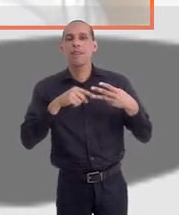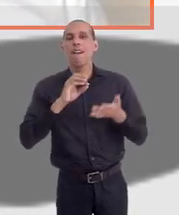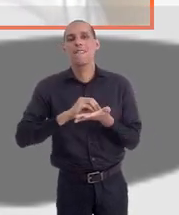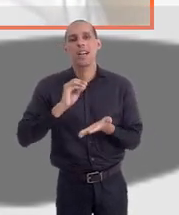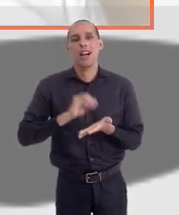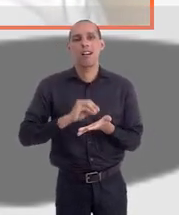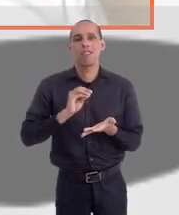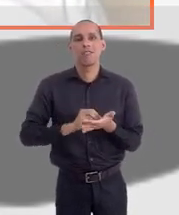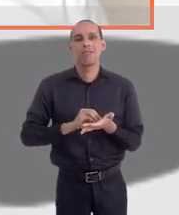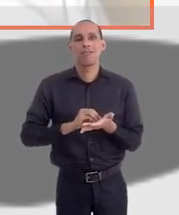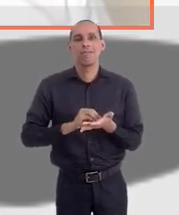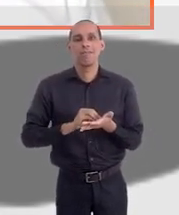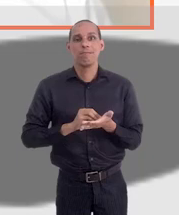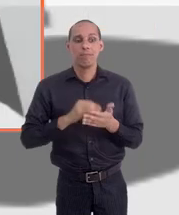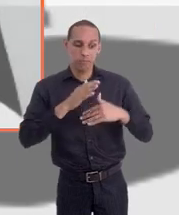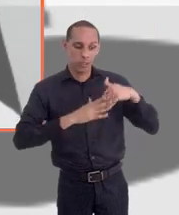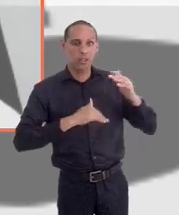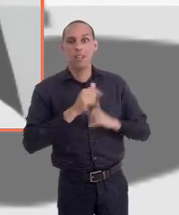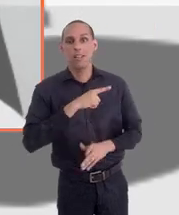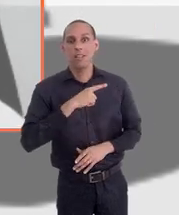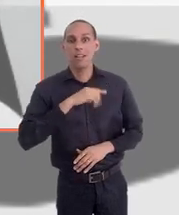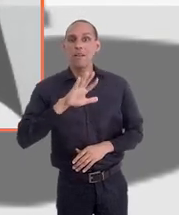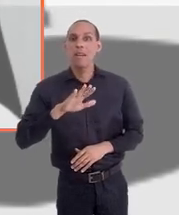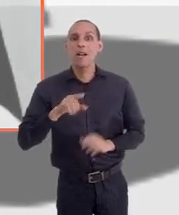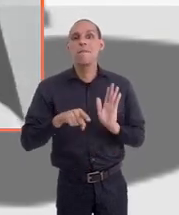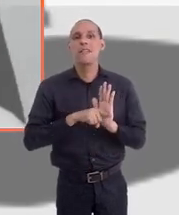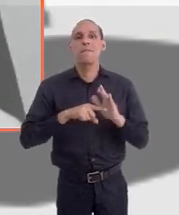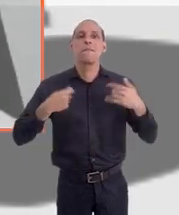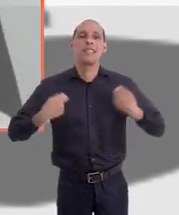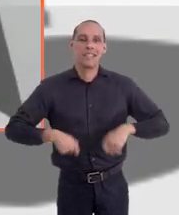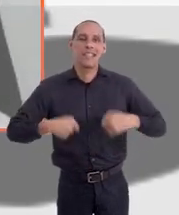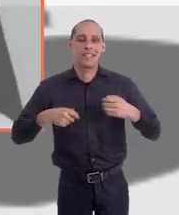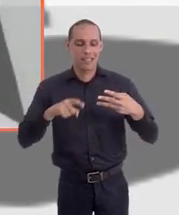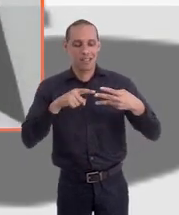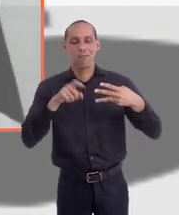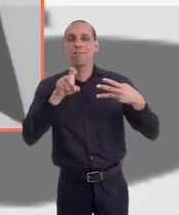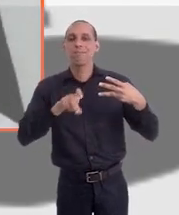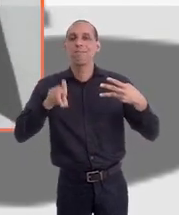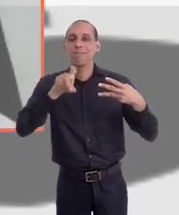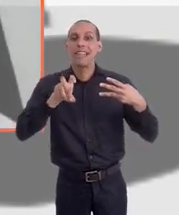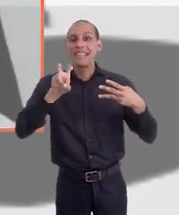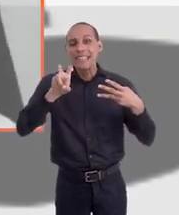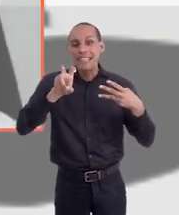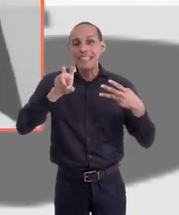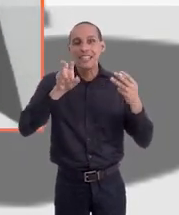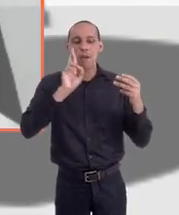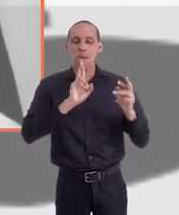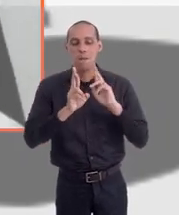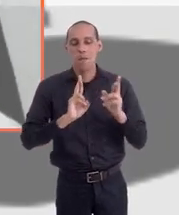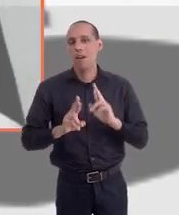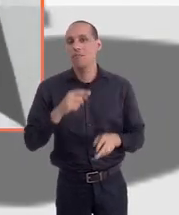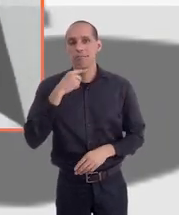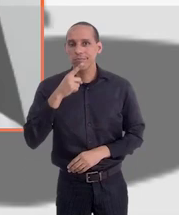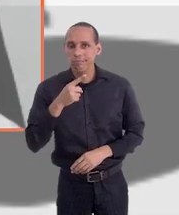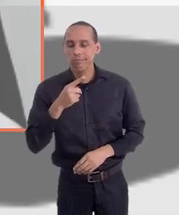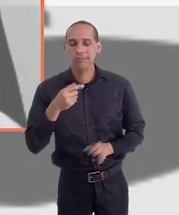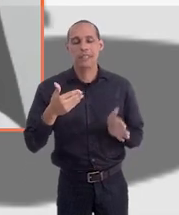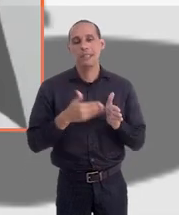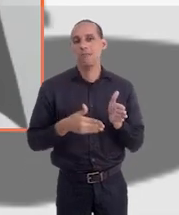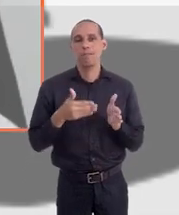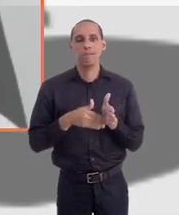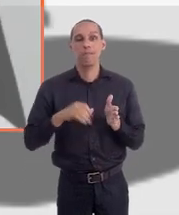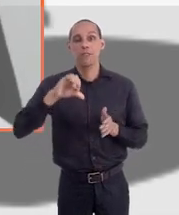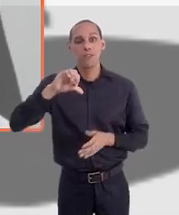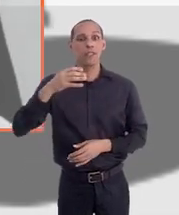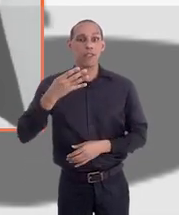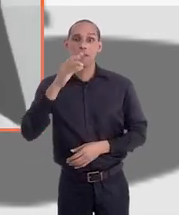Então, é uma pessoa qualificada. Só que se ela não acertasse o mínimo em informática, 5 questões, estaria reprovada. Então, com